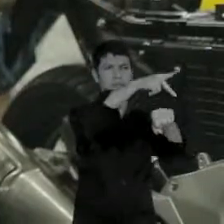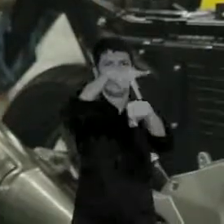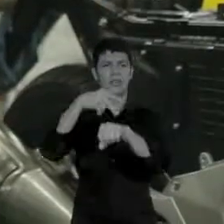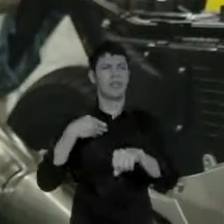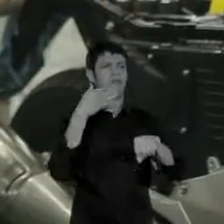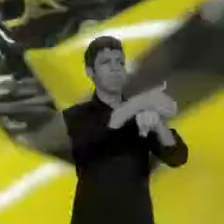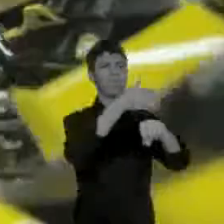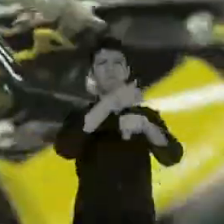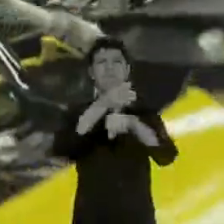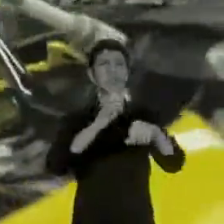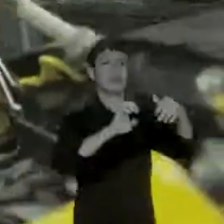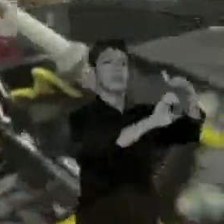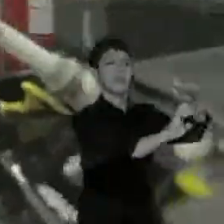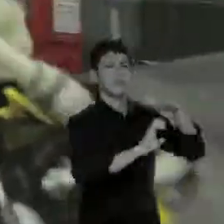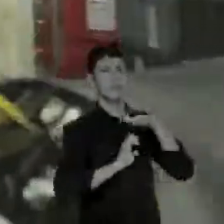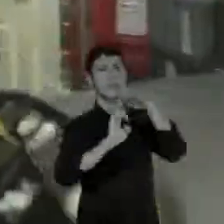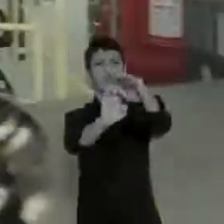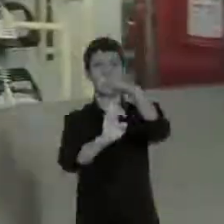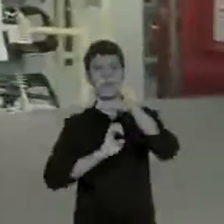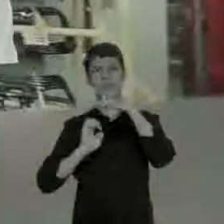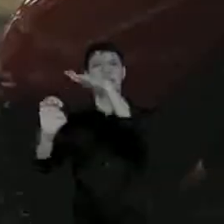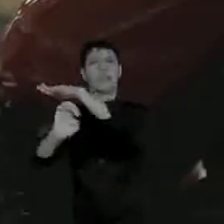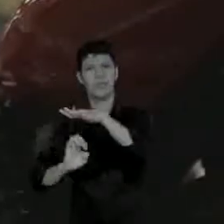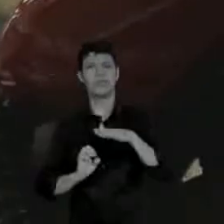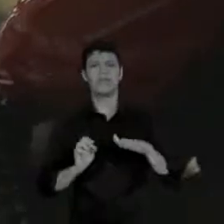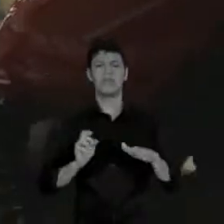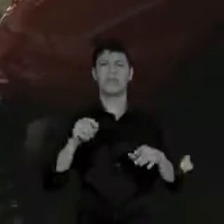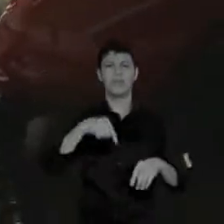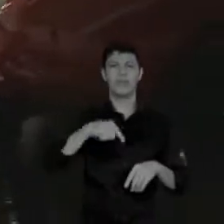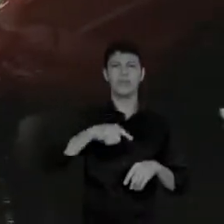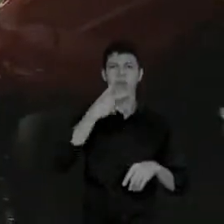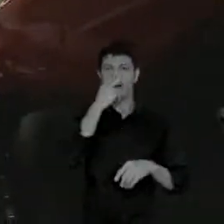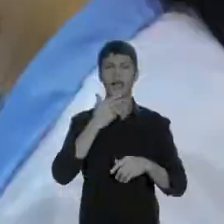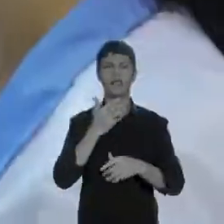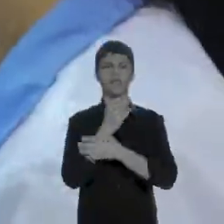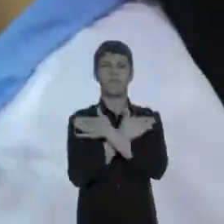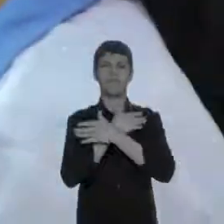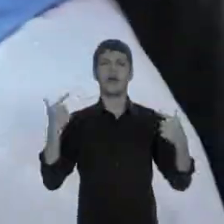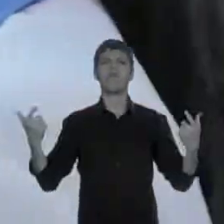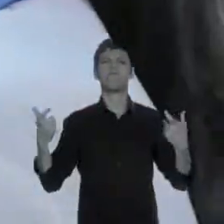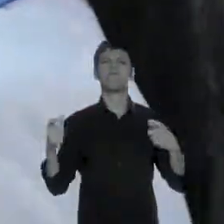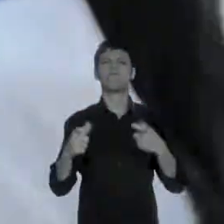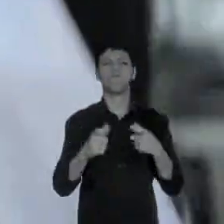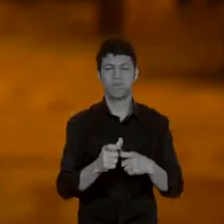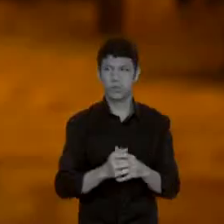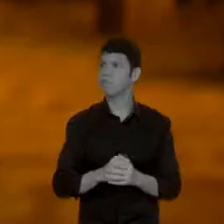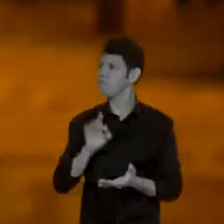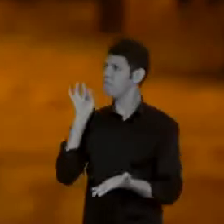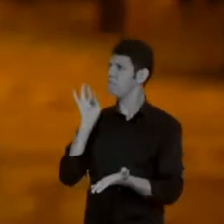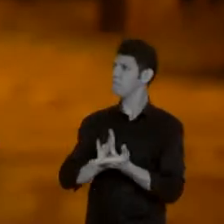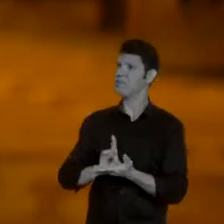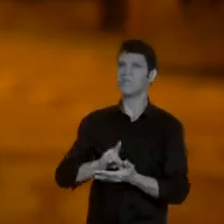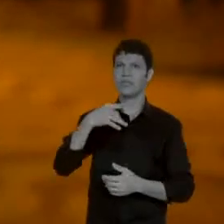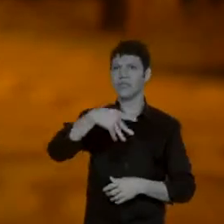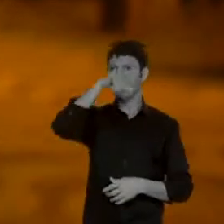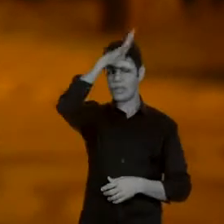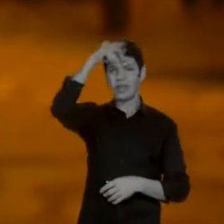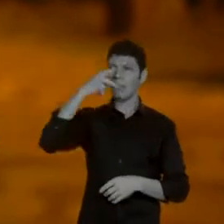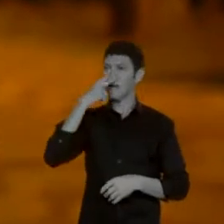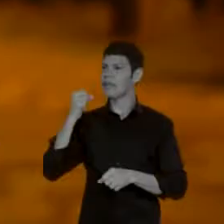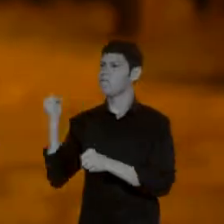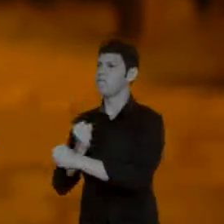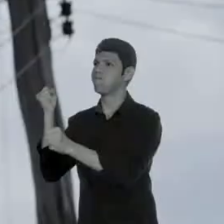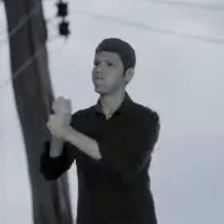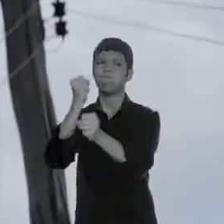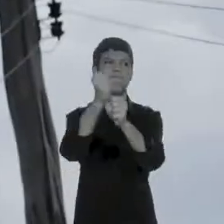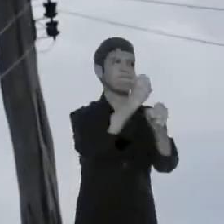O Amazonas teve a menor taxa de desemprego da sua história. Mudou a cara da cidade, né? A cidade virou um canteiro de